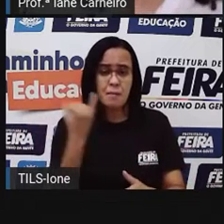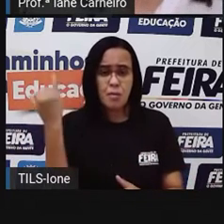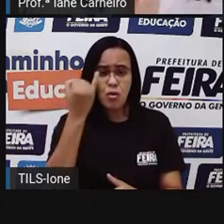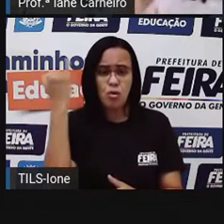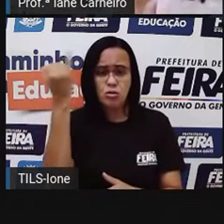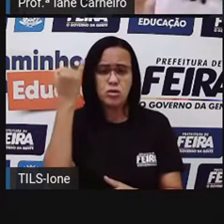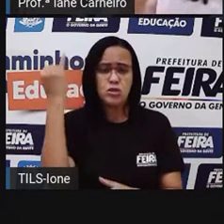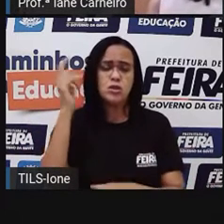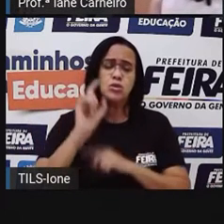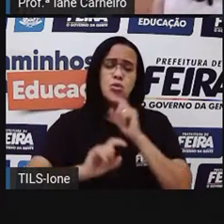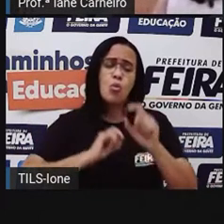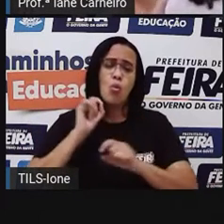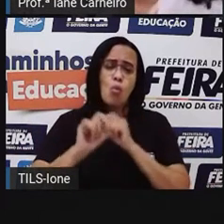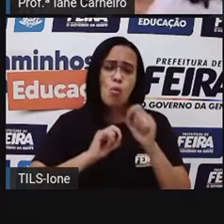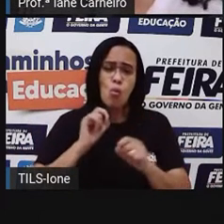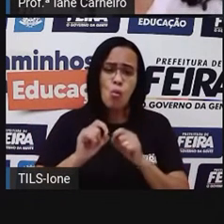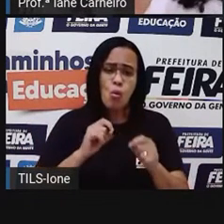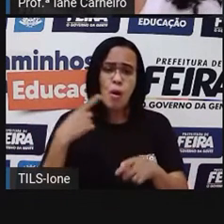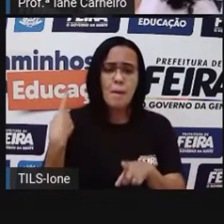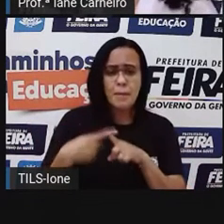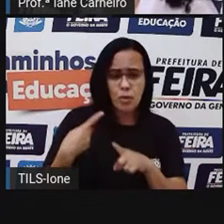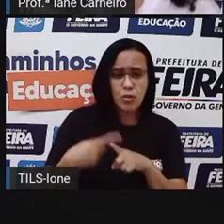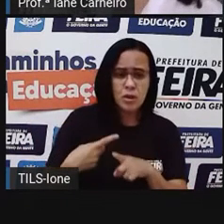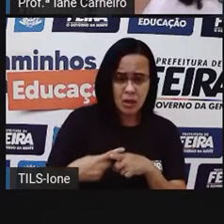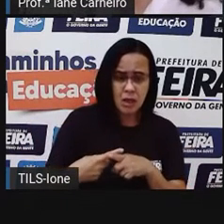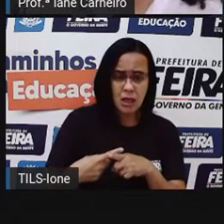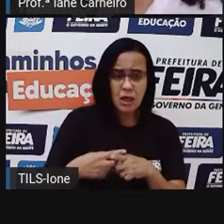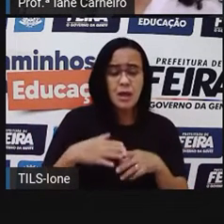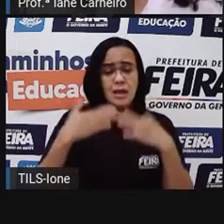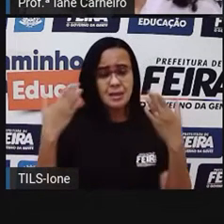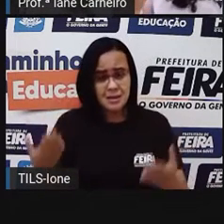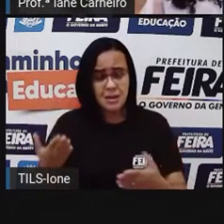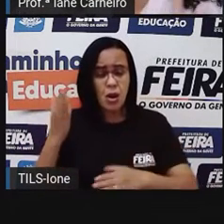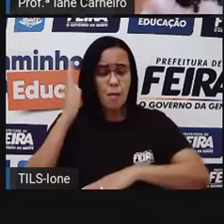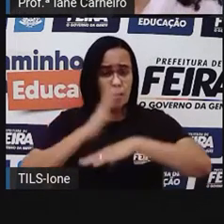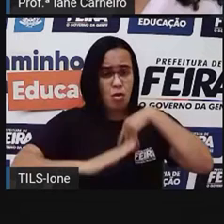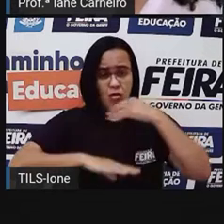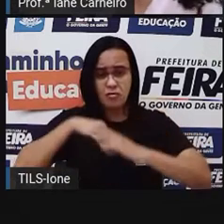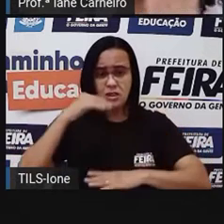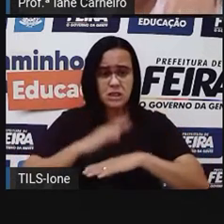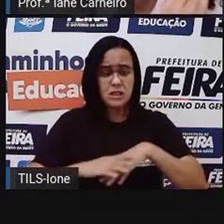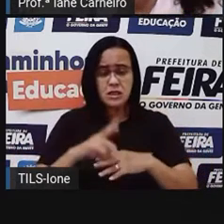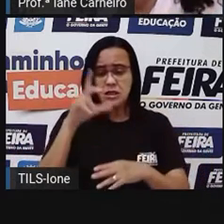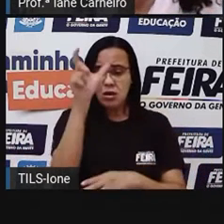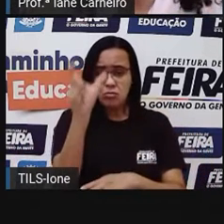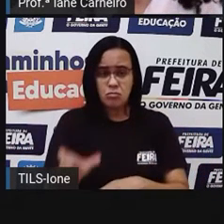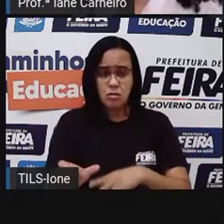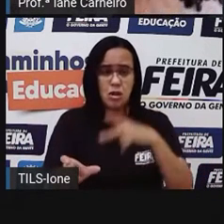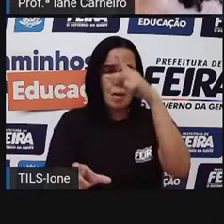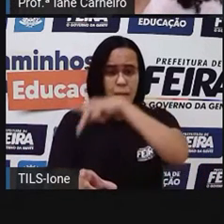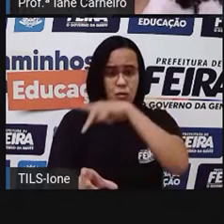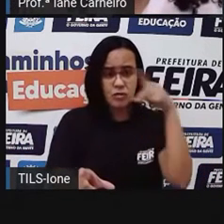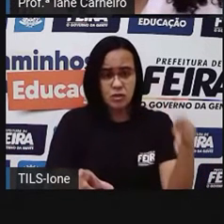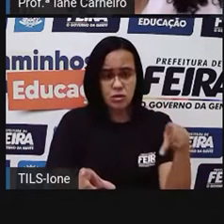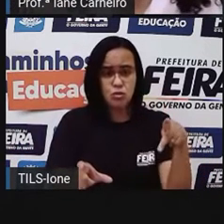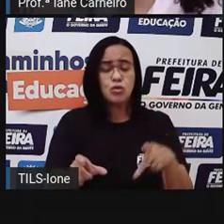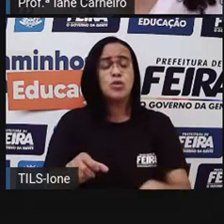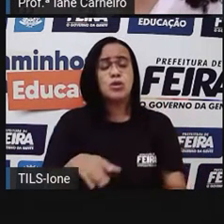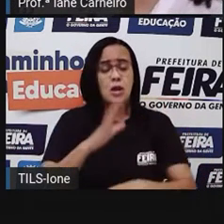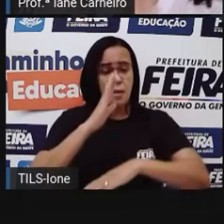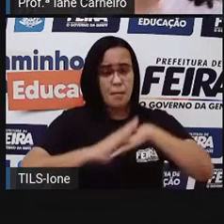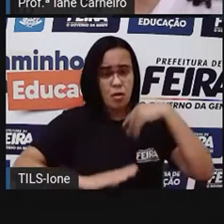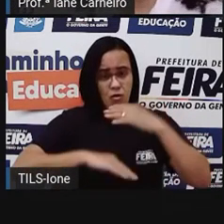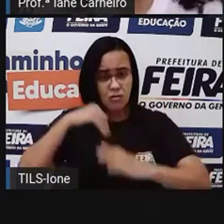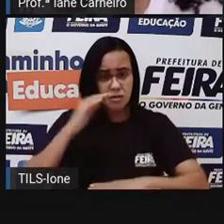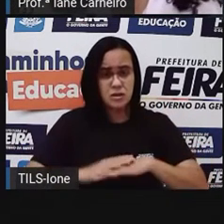caminhoneiro, assim como a minha profissão, a profissão de ONI, a profissão de toda a equipe que trabalha aqui para planejar, produzir essa aula